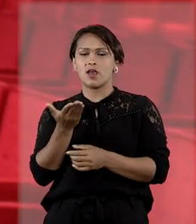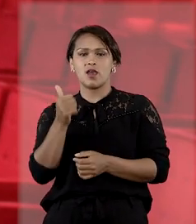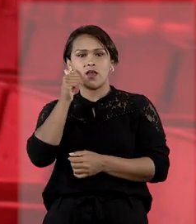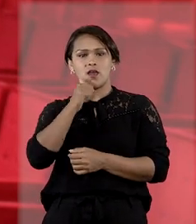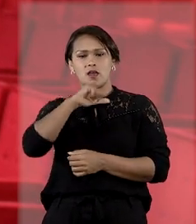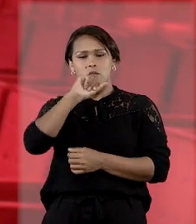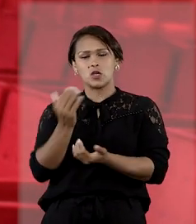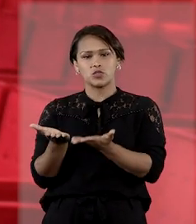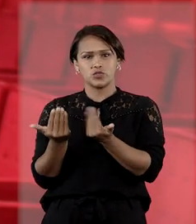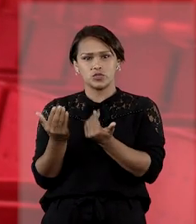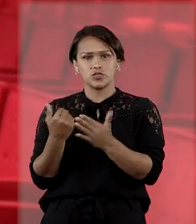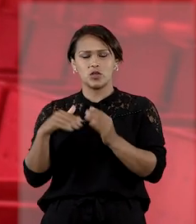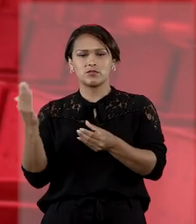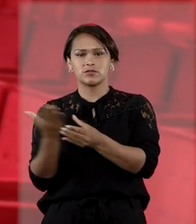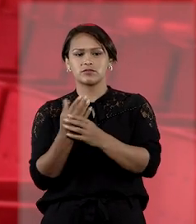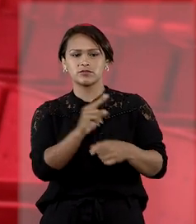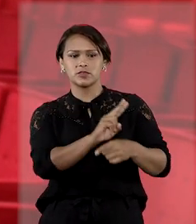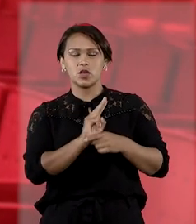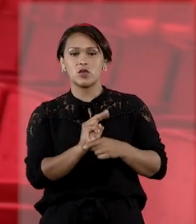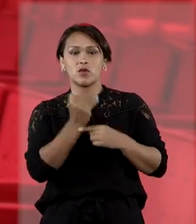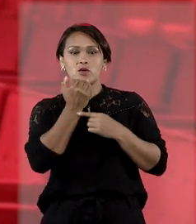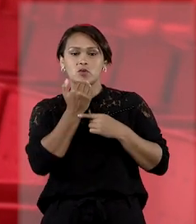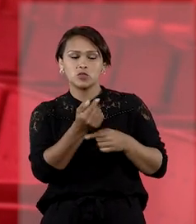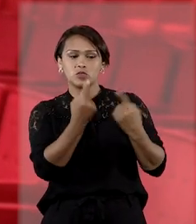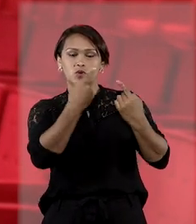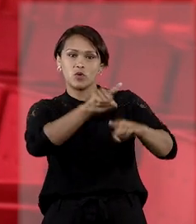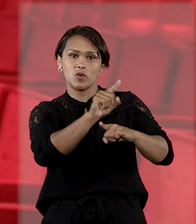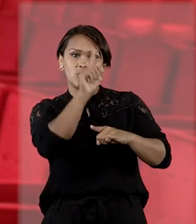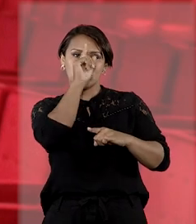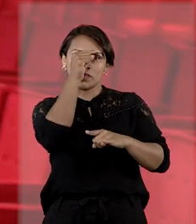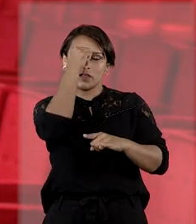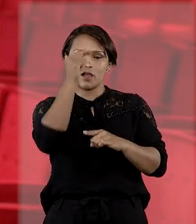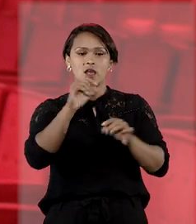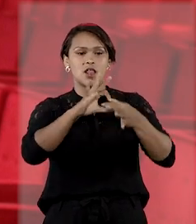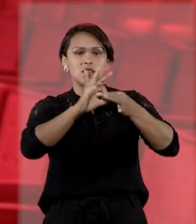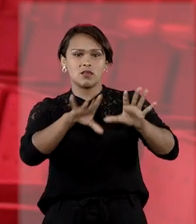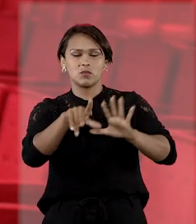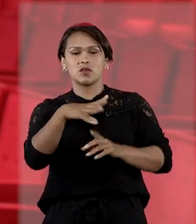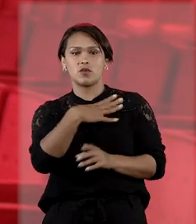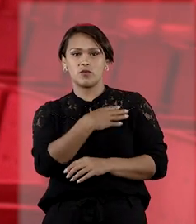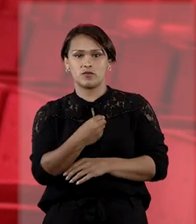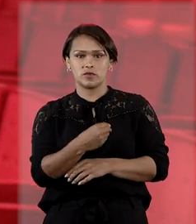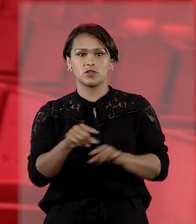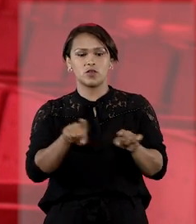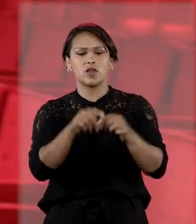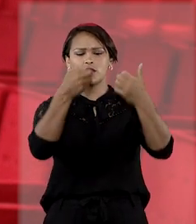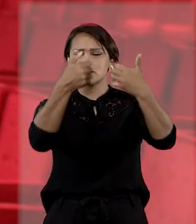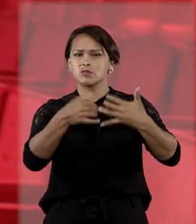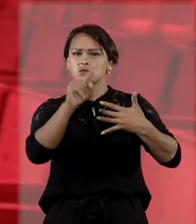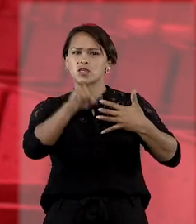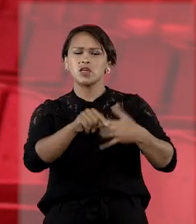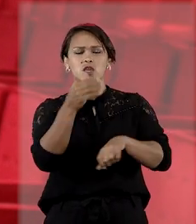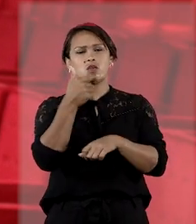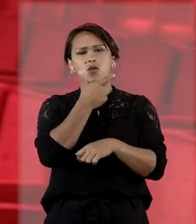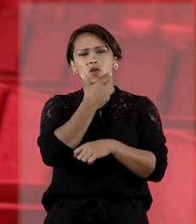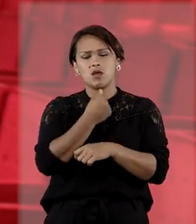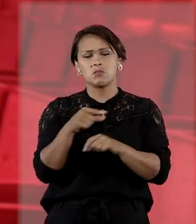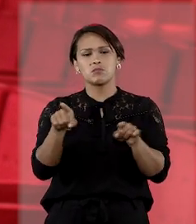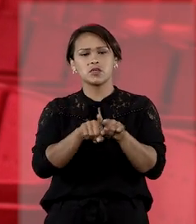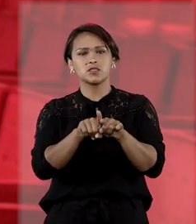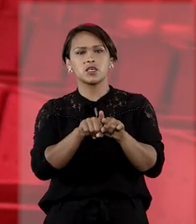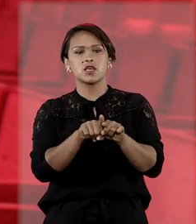jovem ajuizou a ação cautelar com pedido de liminar contra a clínica, pedindo a liberação do filho. Segundo ela, o rapaz seria sido